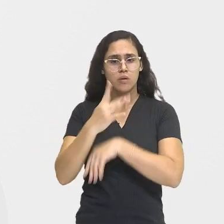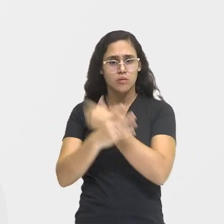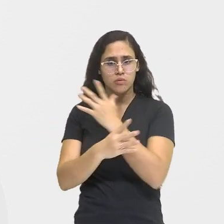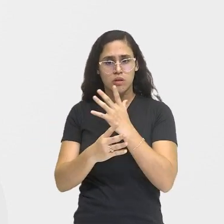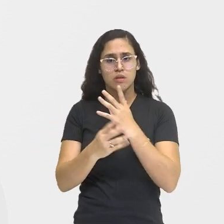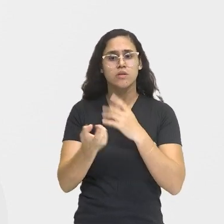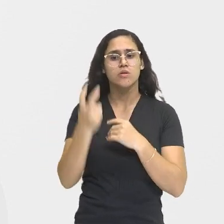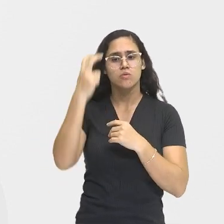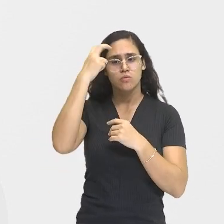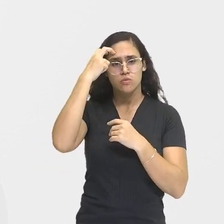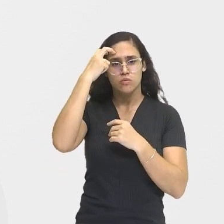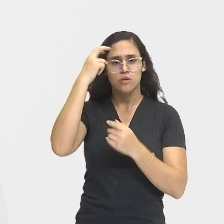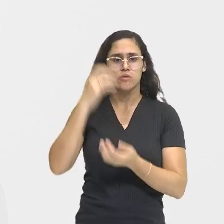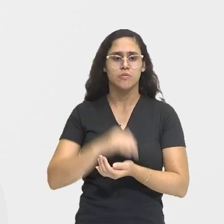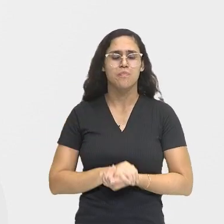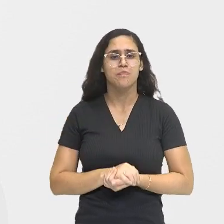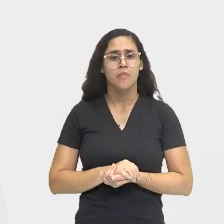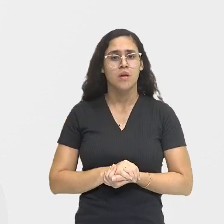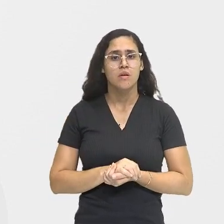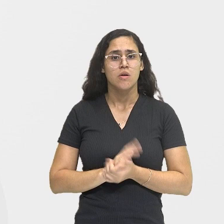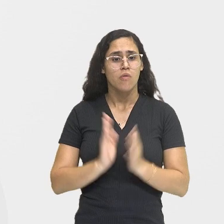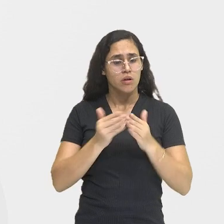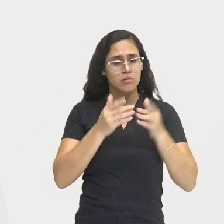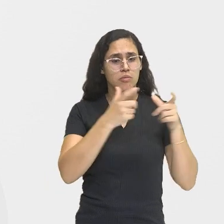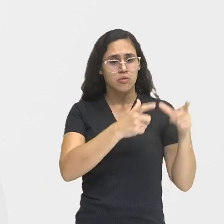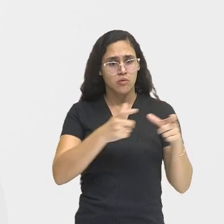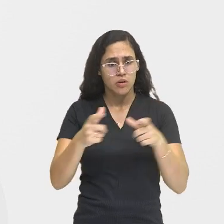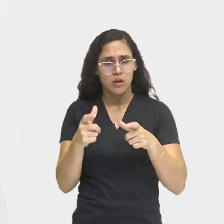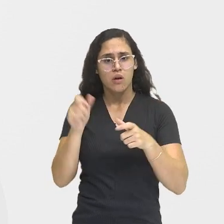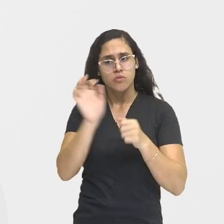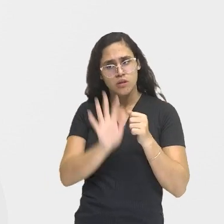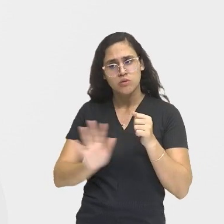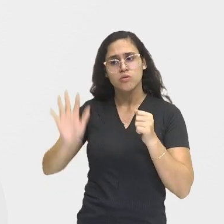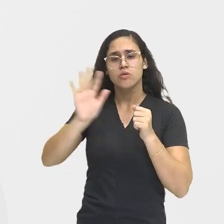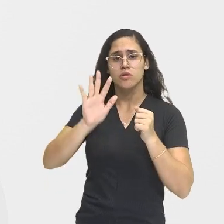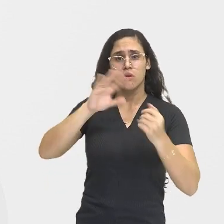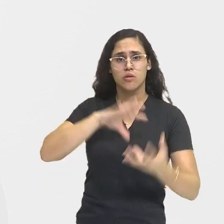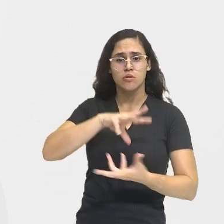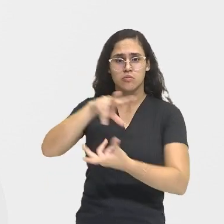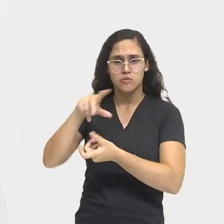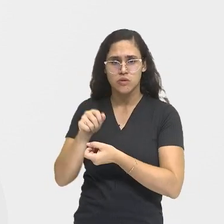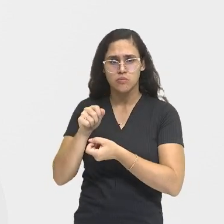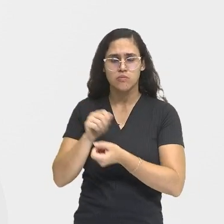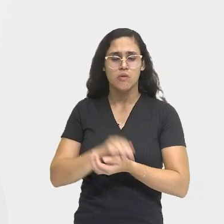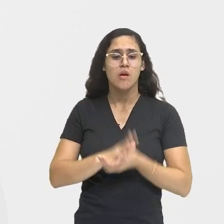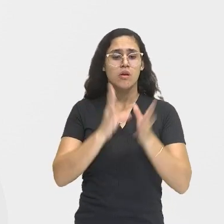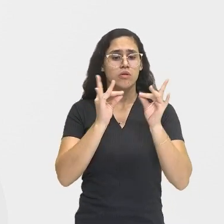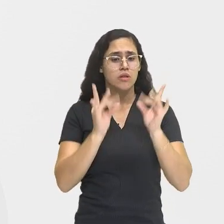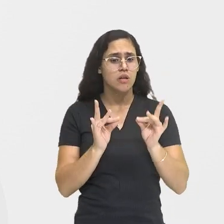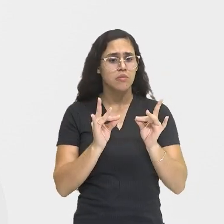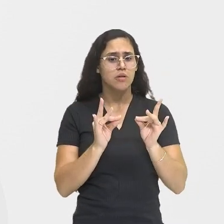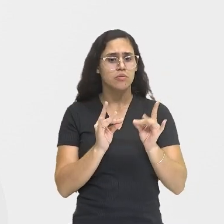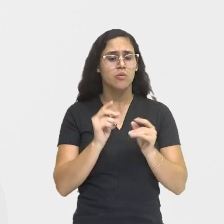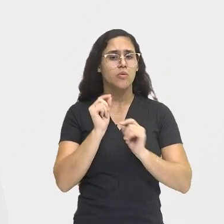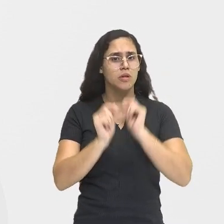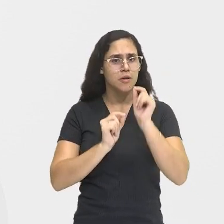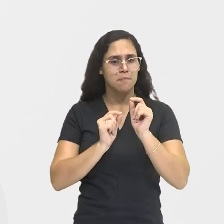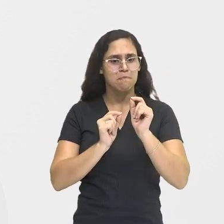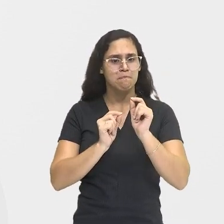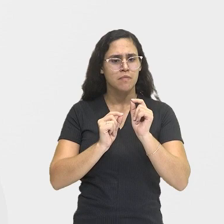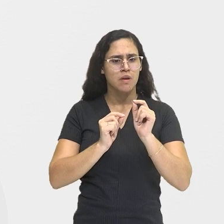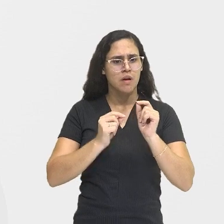culturais. Nos âmbitos tanto local, nacional e mundial. Esse é o nosso objeto e o detalhamento, vamos ver aí a